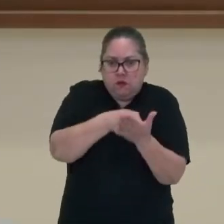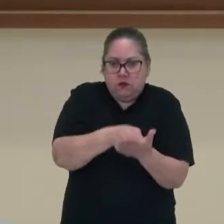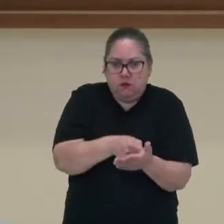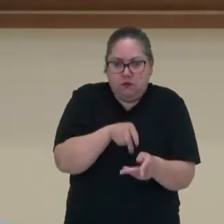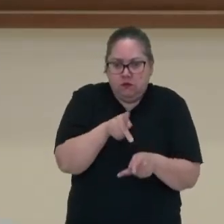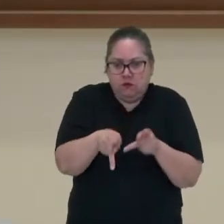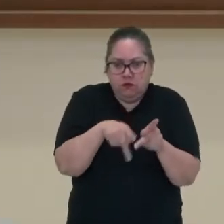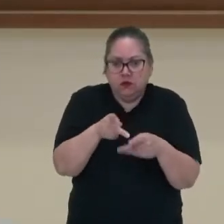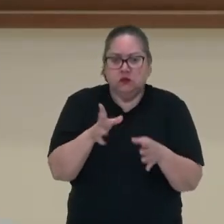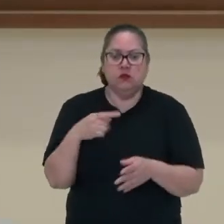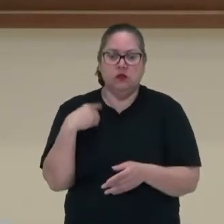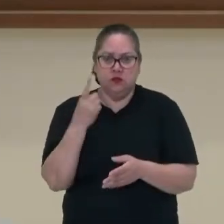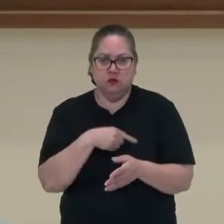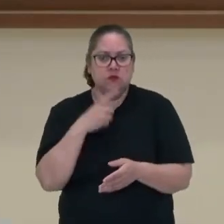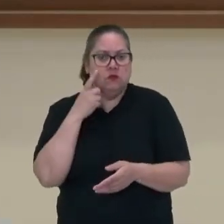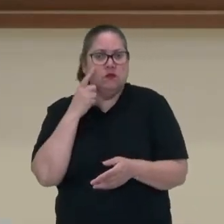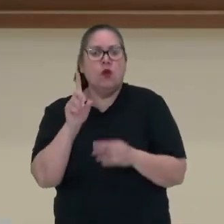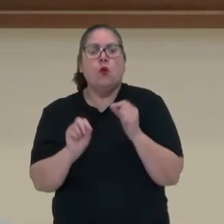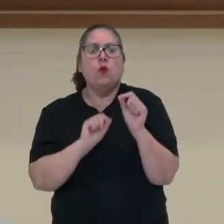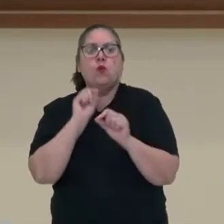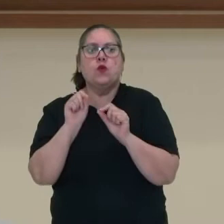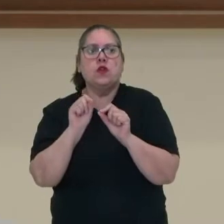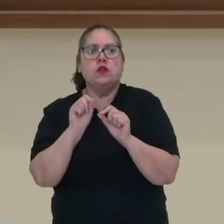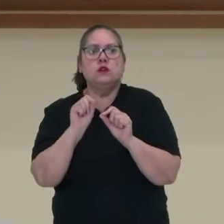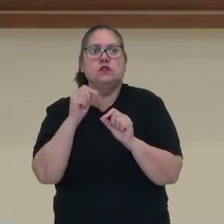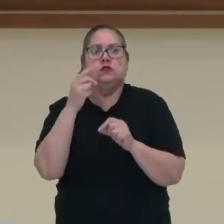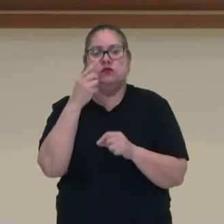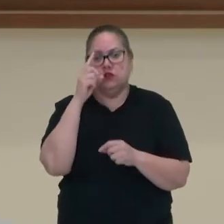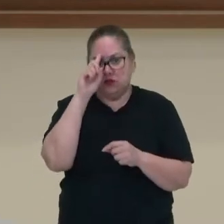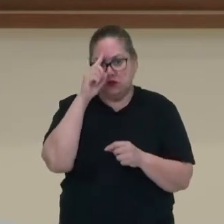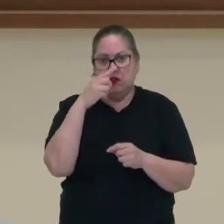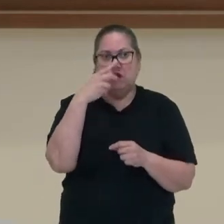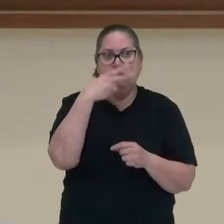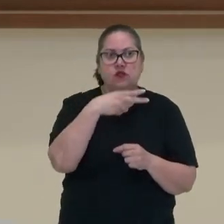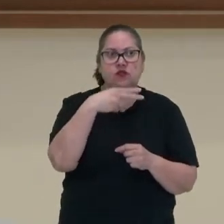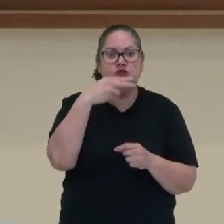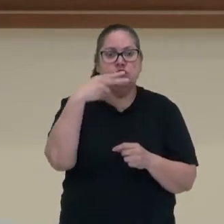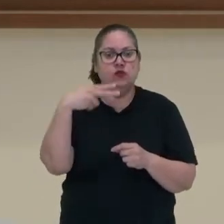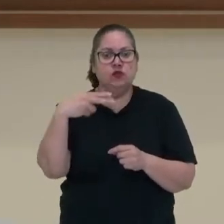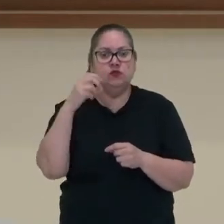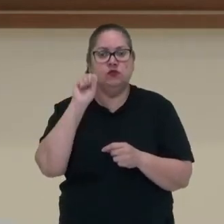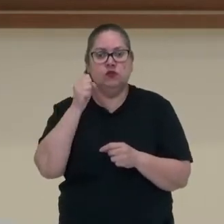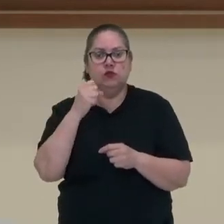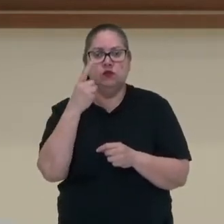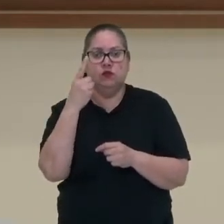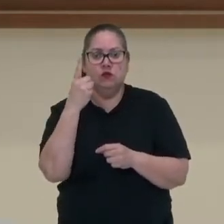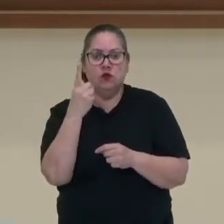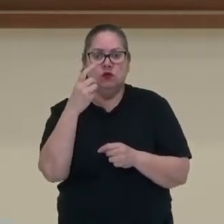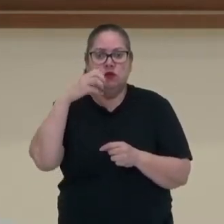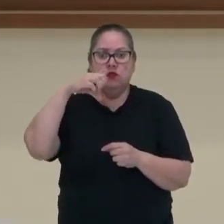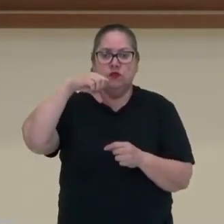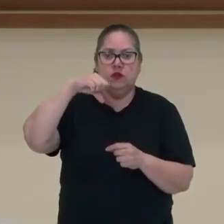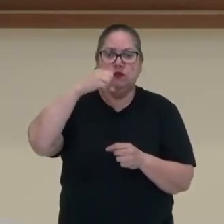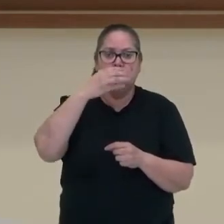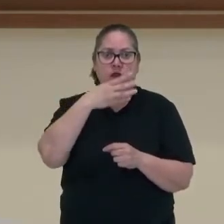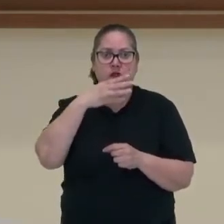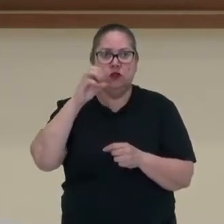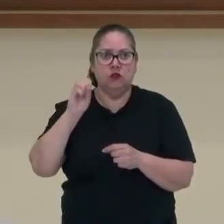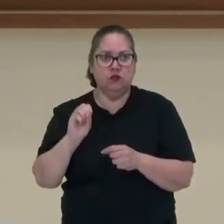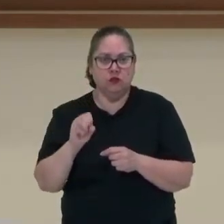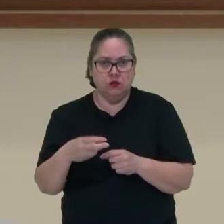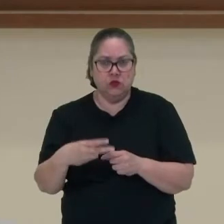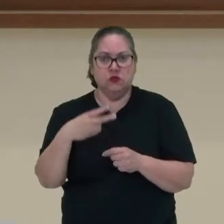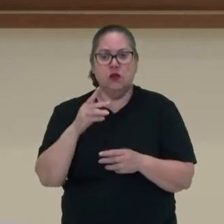população, nós vamos ver que, então, no dia 22 de 8 de 1942, o Brasil vai declarar guerra ao